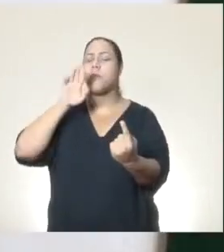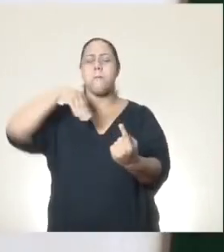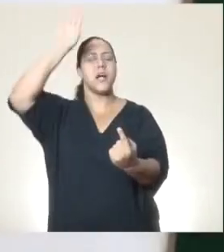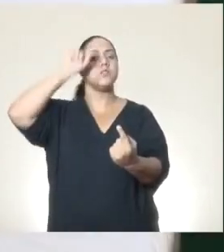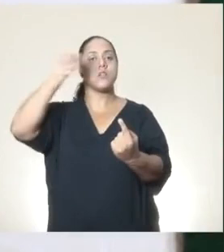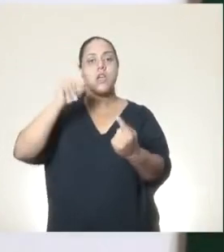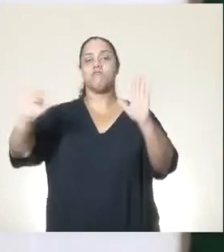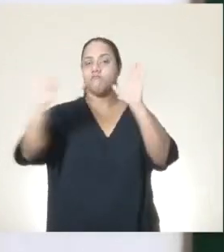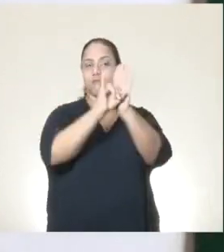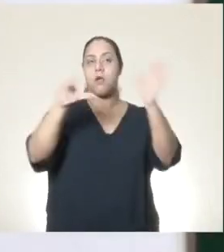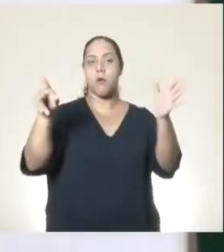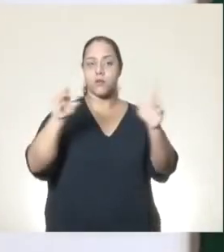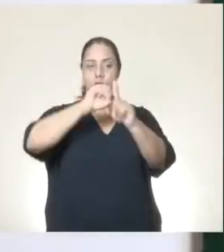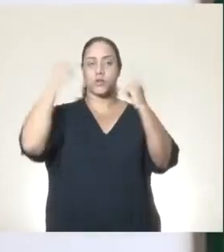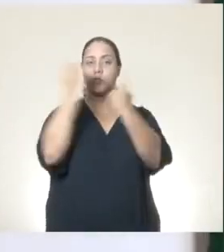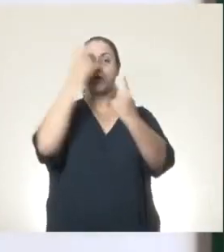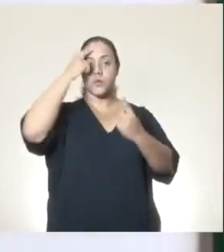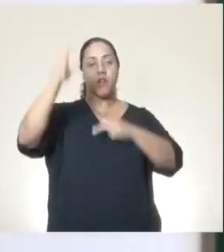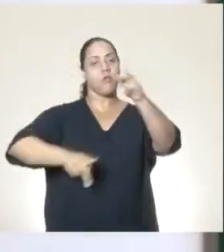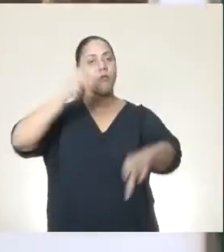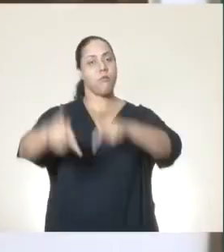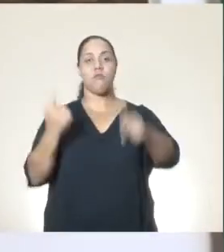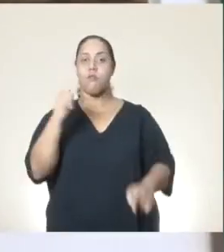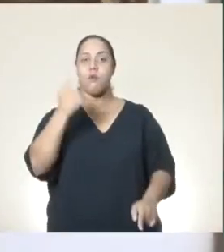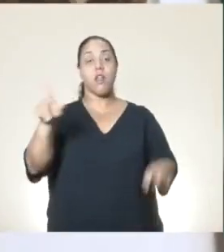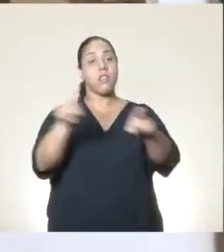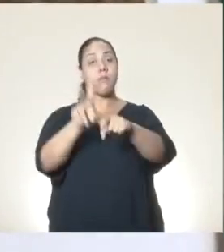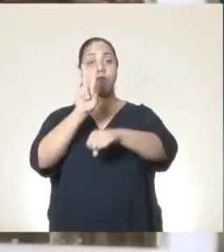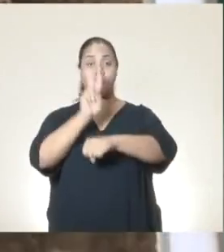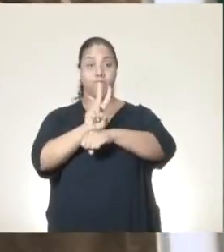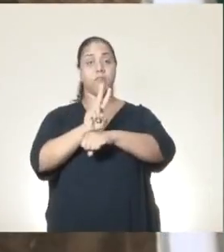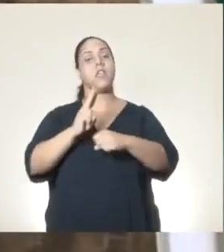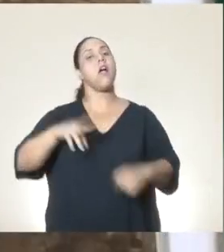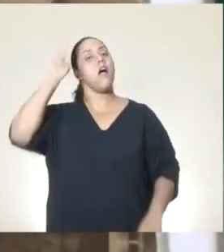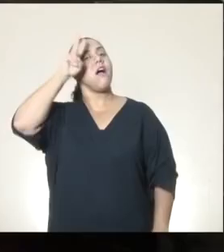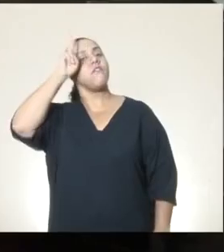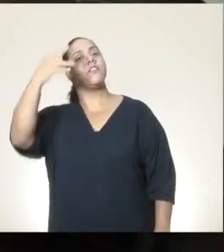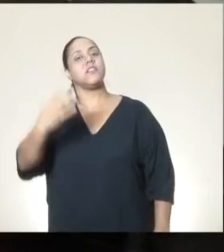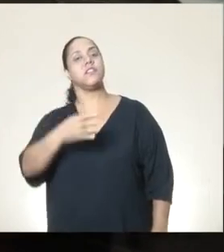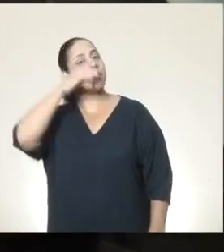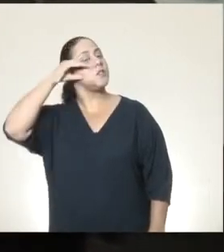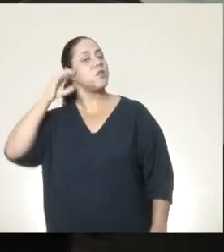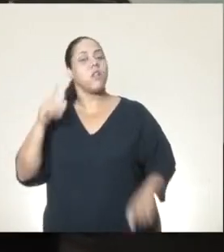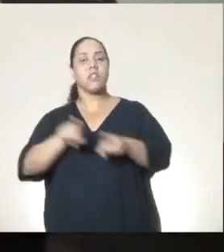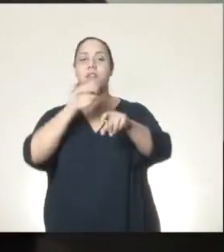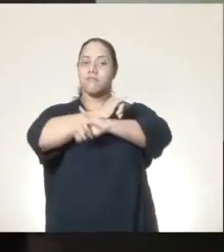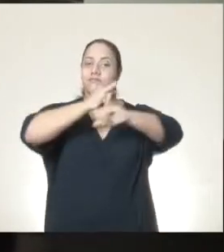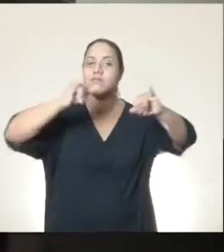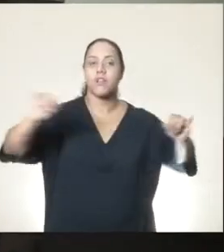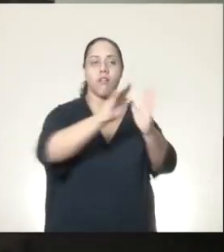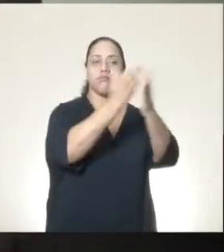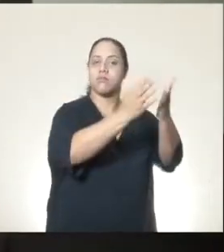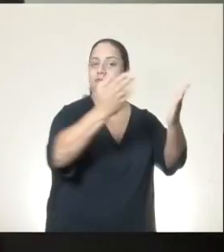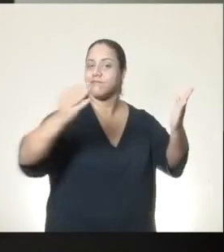visando, sobretudo, a valorização da identidade sociocultural do povo goiano, bem como preservar a memória e divulgar